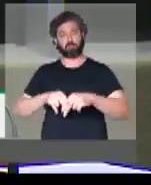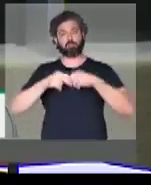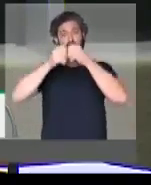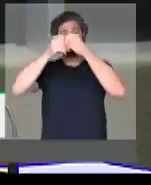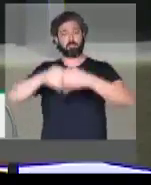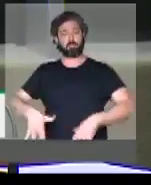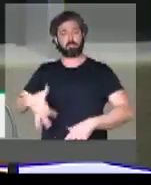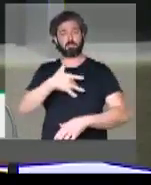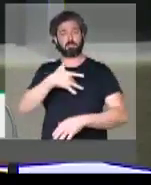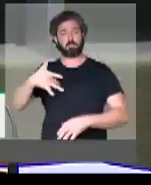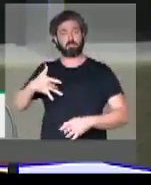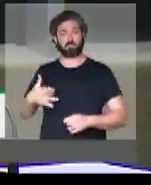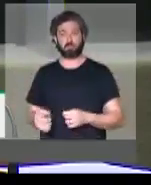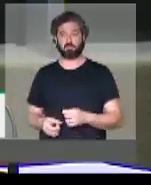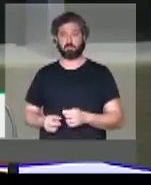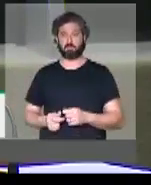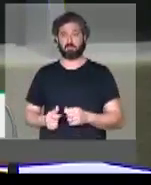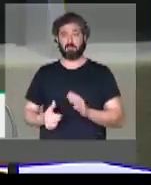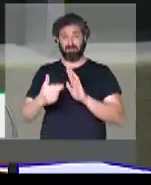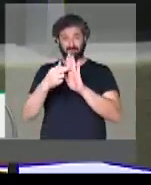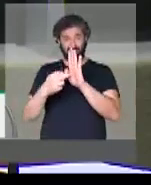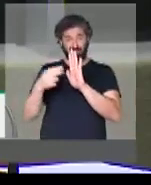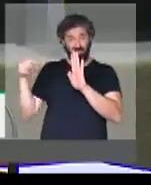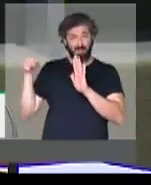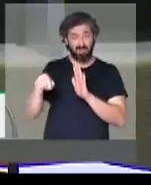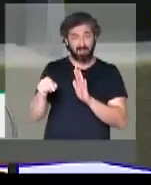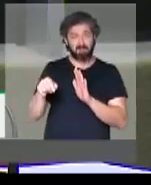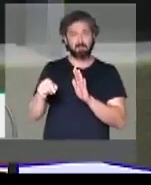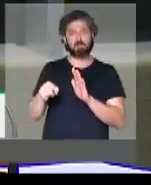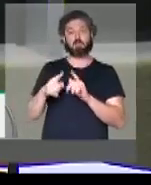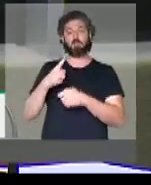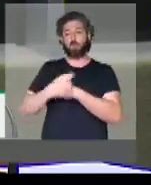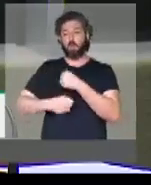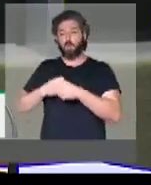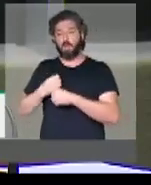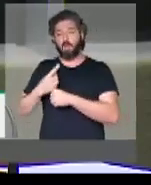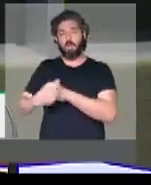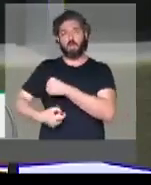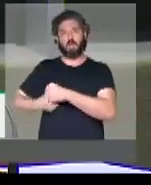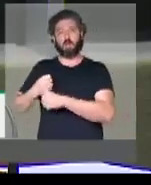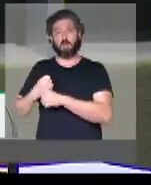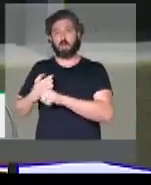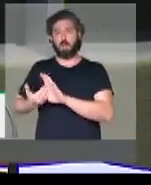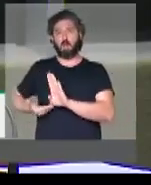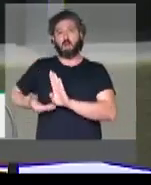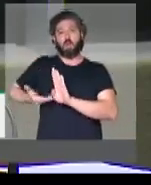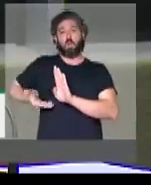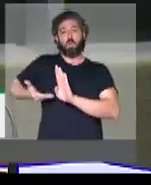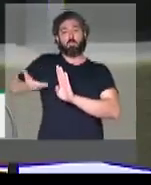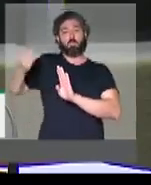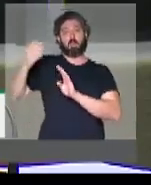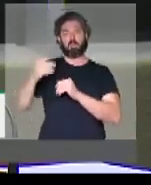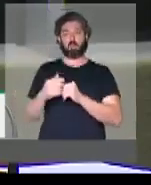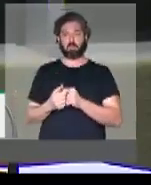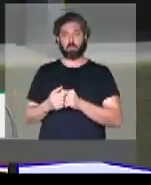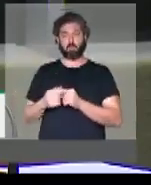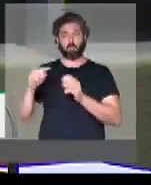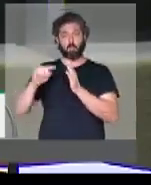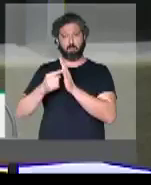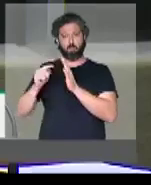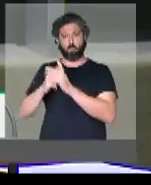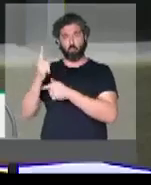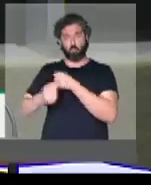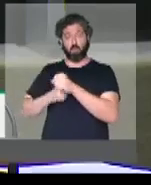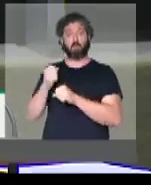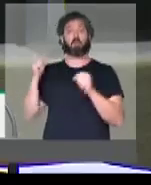a danos de sua saúde. Essas regras que anualmente aumentam em um ano a pontuação,